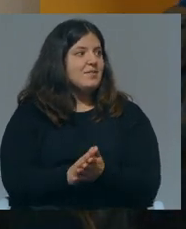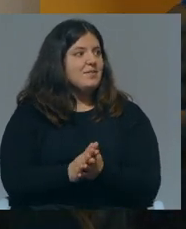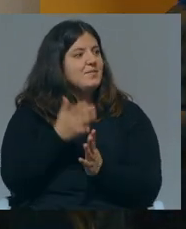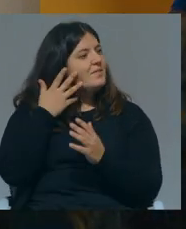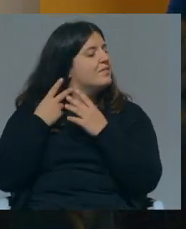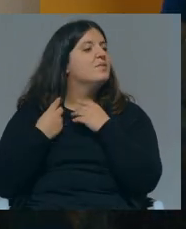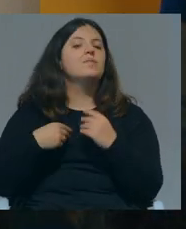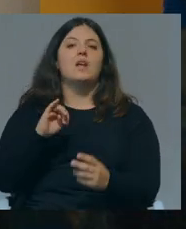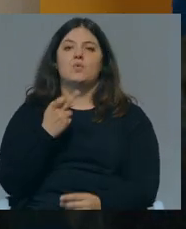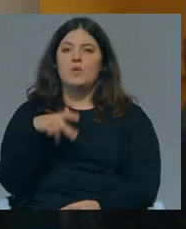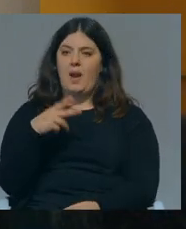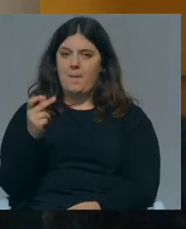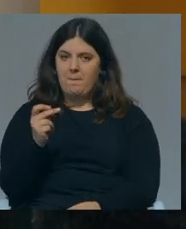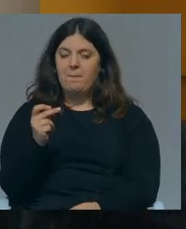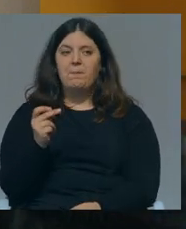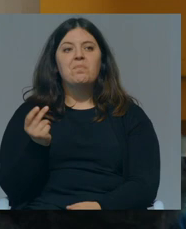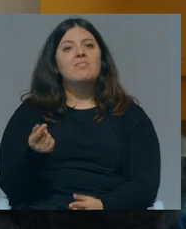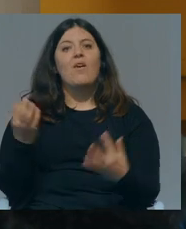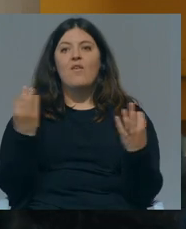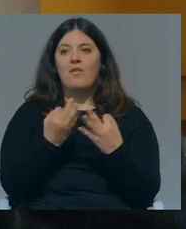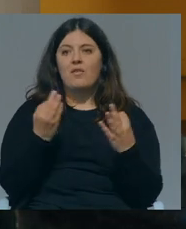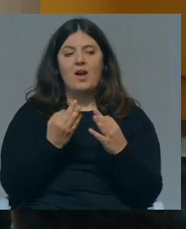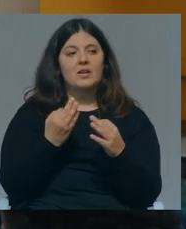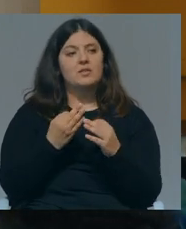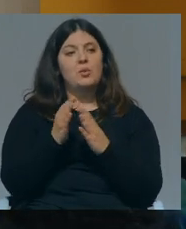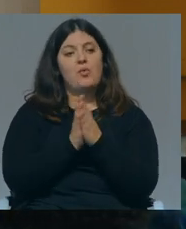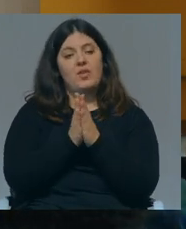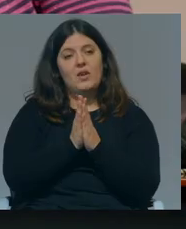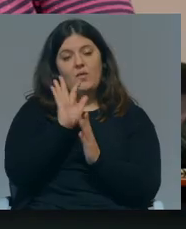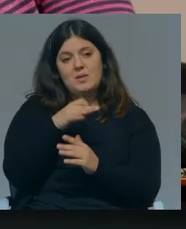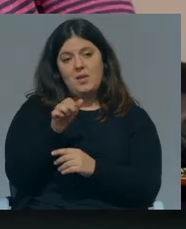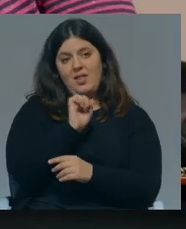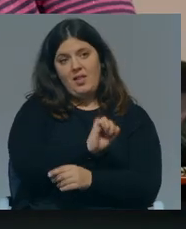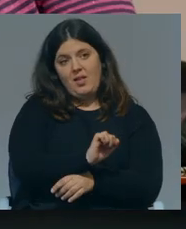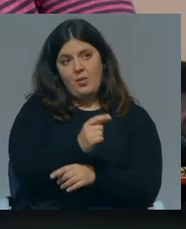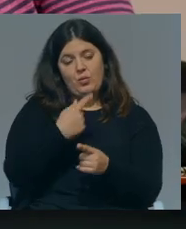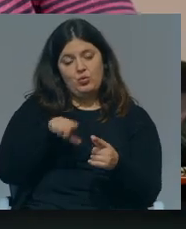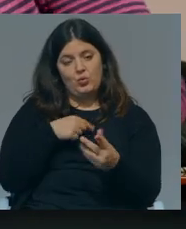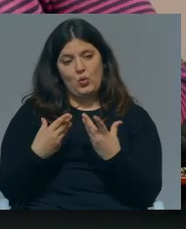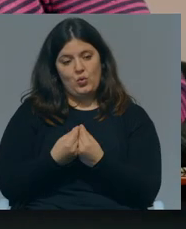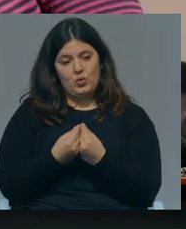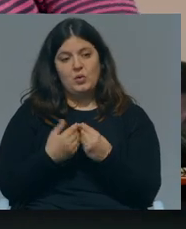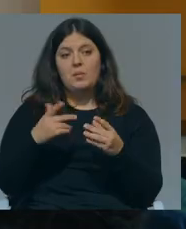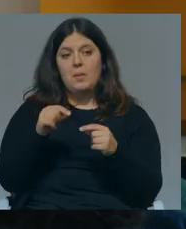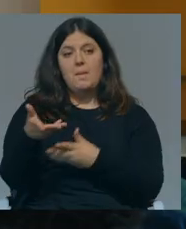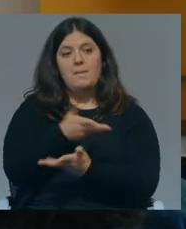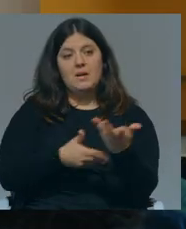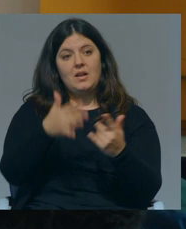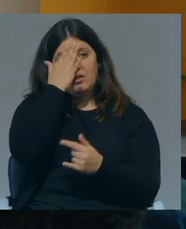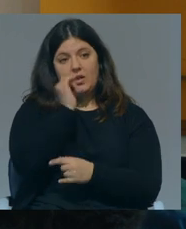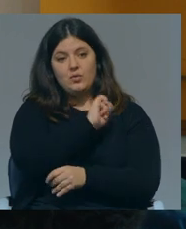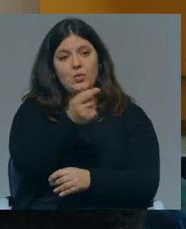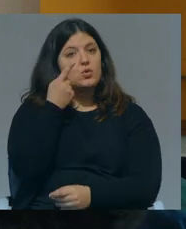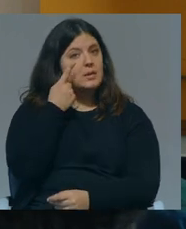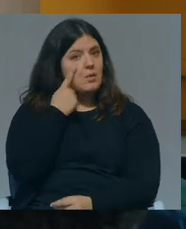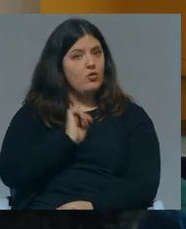Susana quer o facto de ter tirado um bocadinho do seu fim de semana para estar connosco quer por ter partilhado as suas ideias